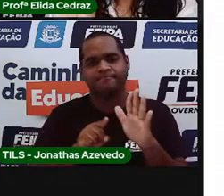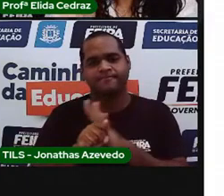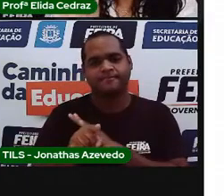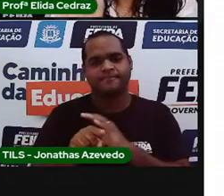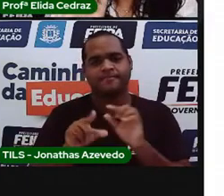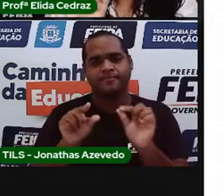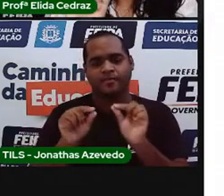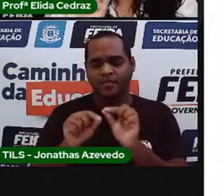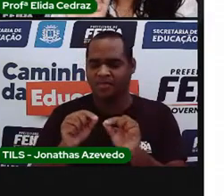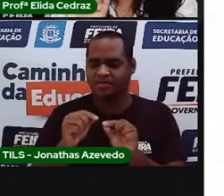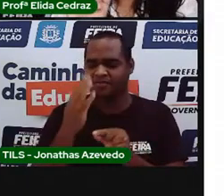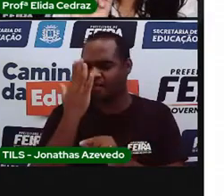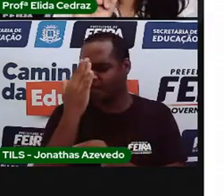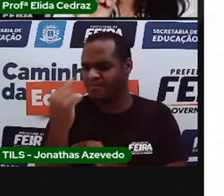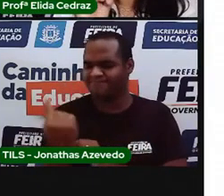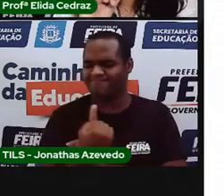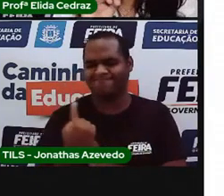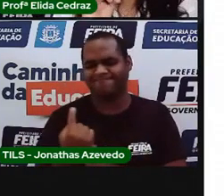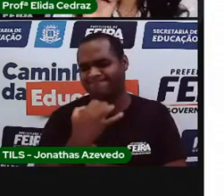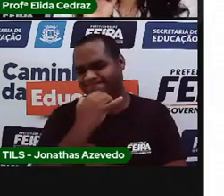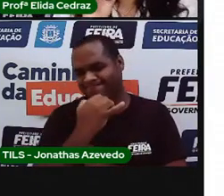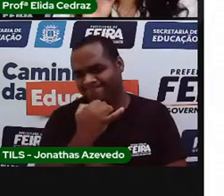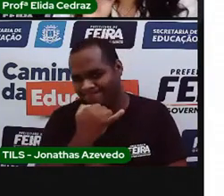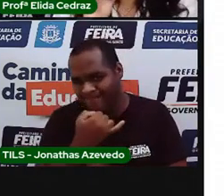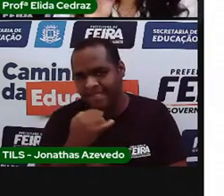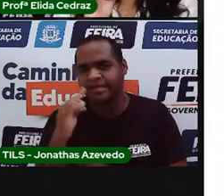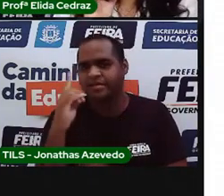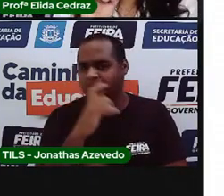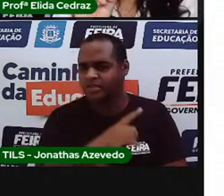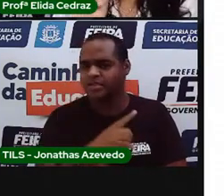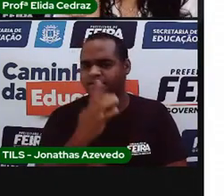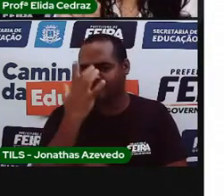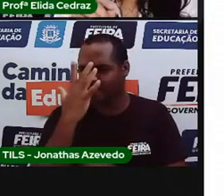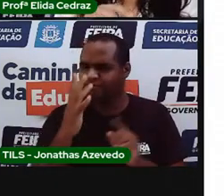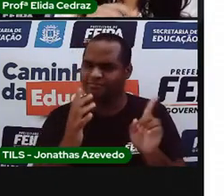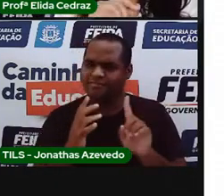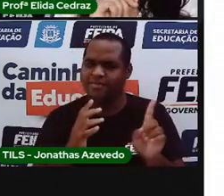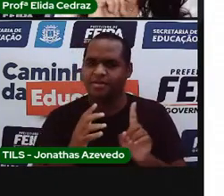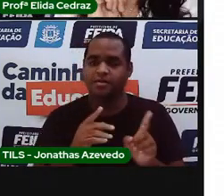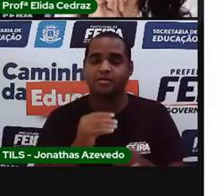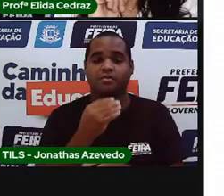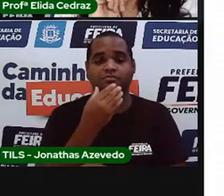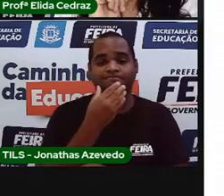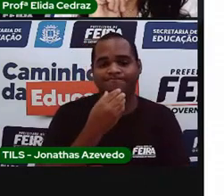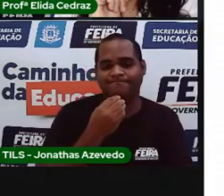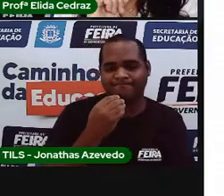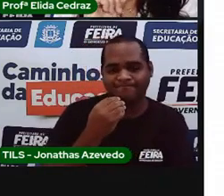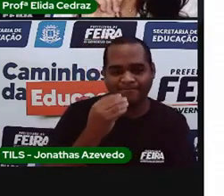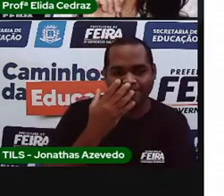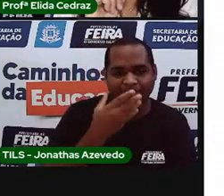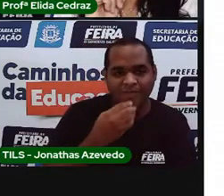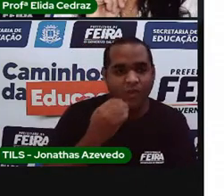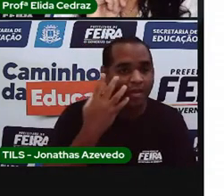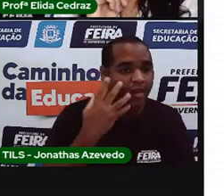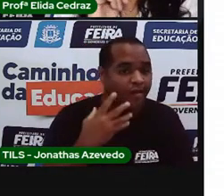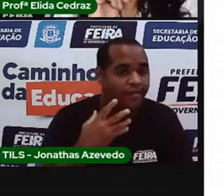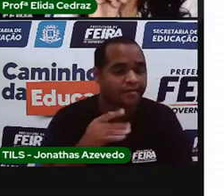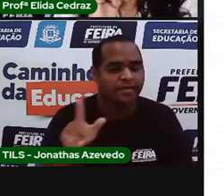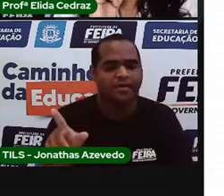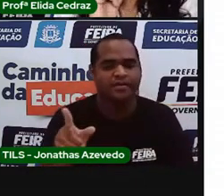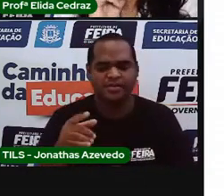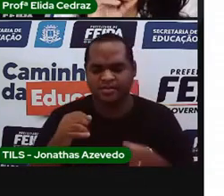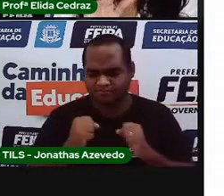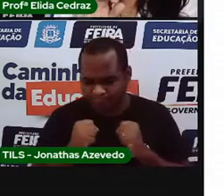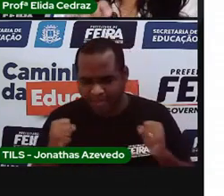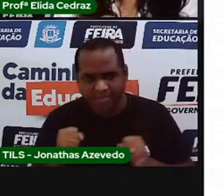que o isolamento social não tem sido fácil. O moleque retratado no texto estava bastante